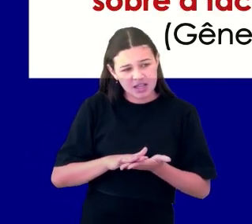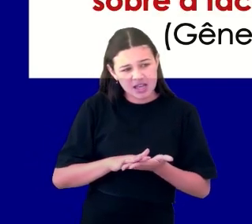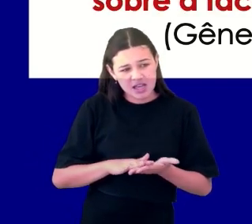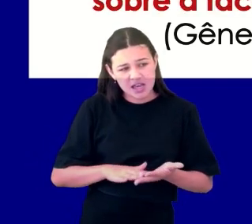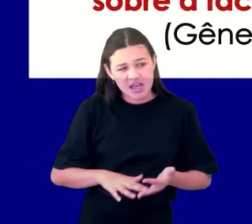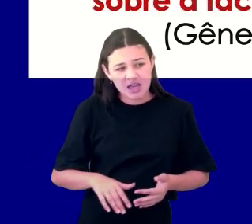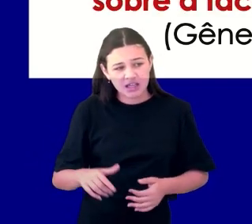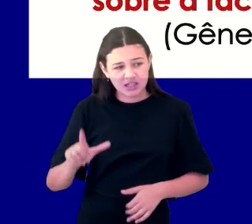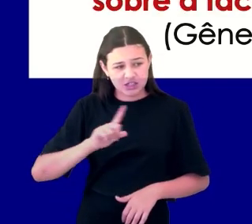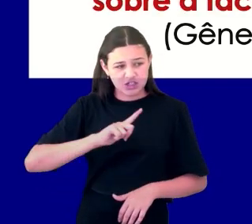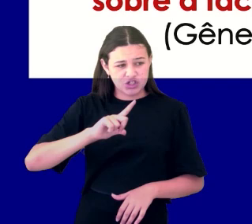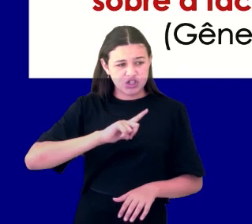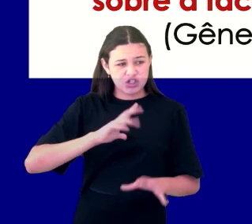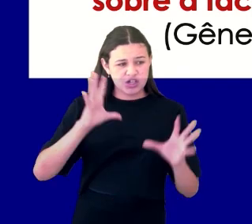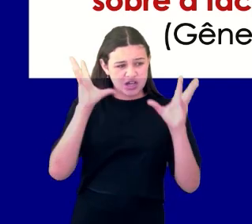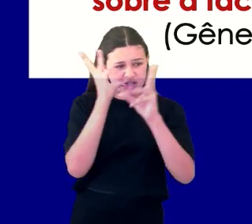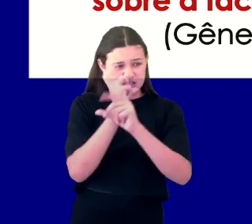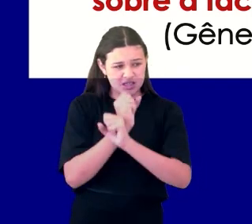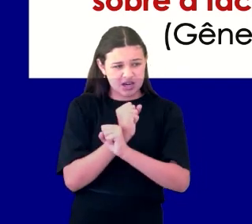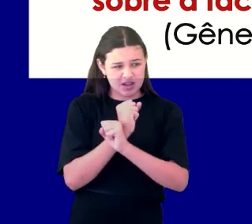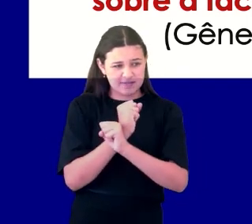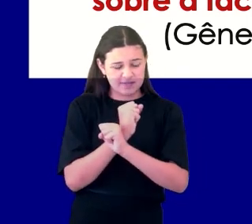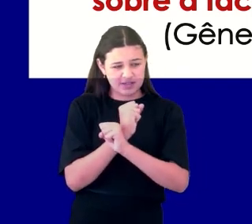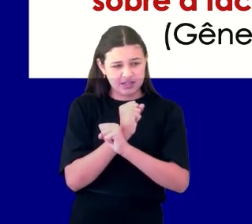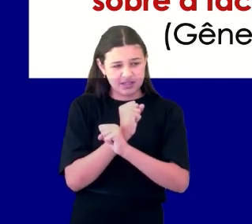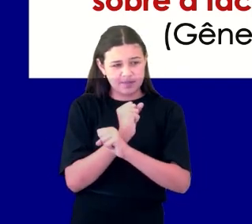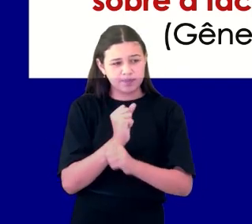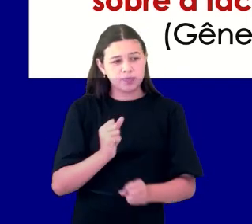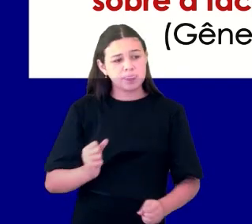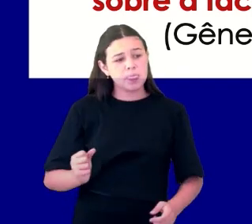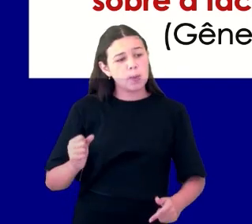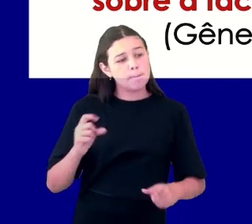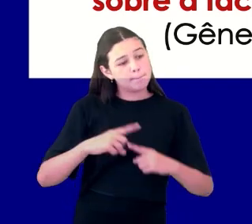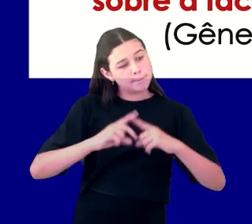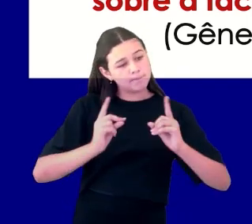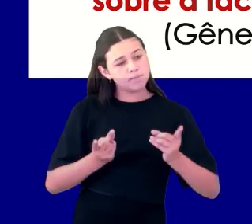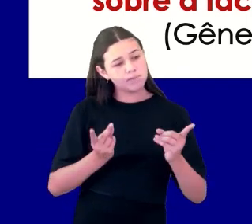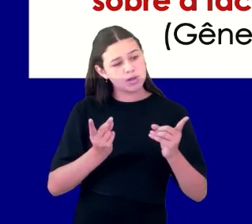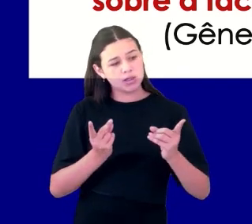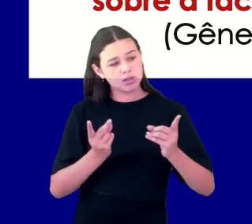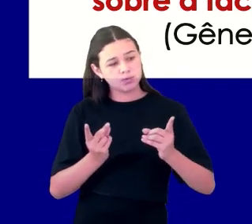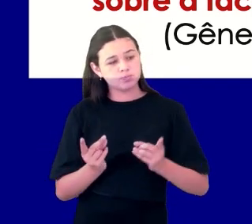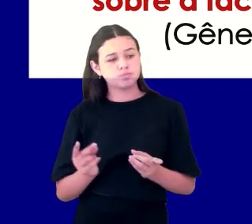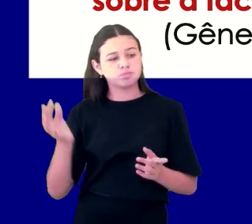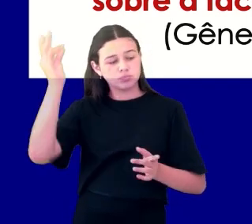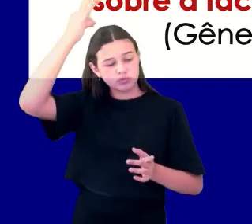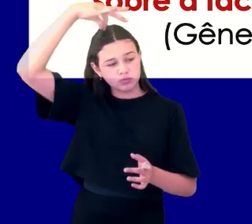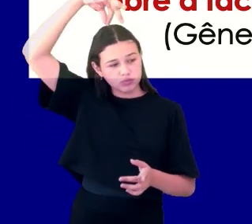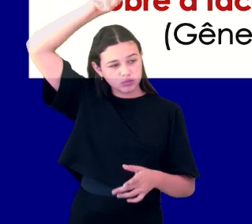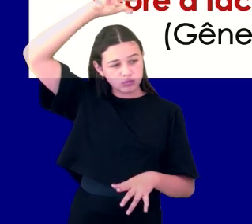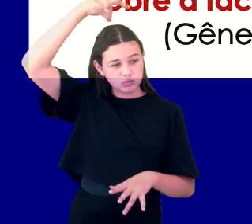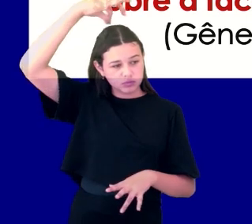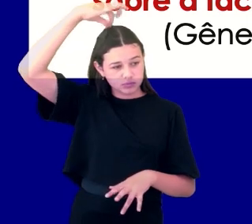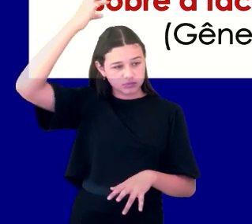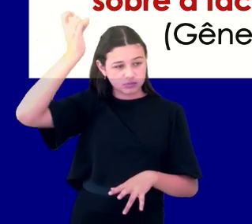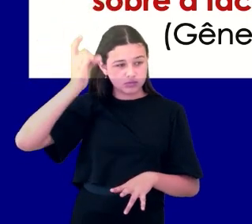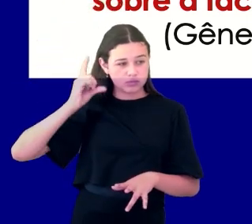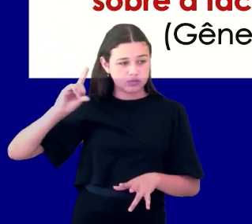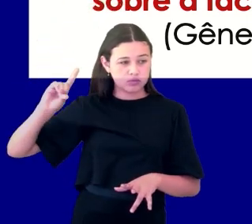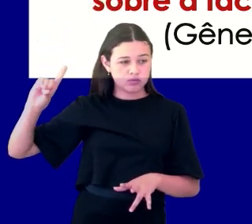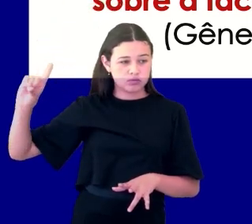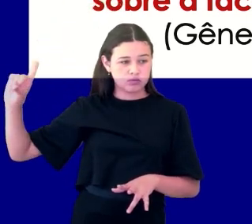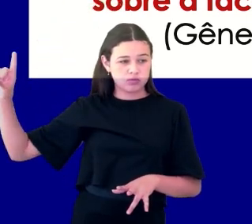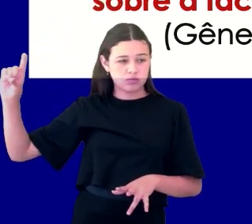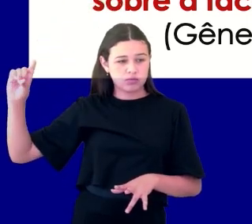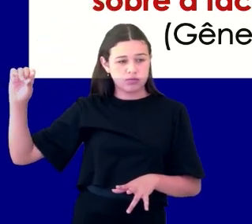de Deus pairava sobre a face das águas. O texto vai me falar que havia trevas sobre a face do abismo. O texto vai me dizer que a